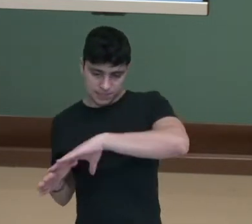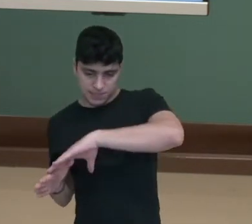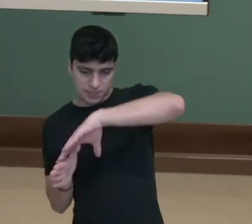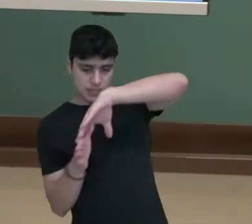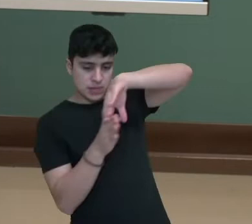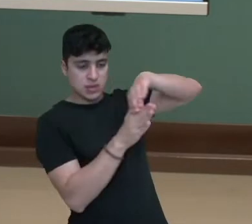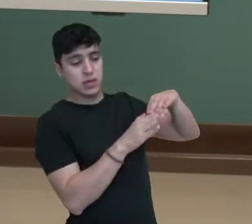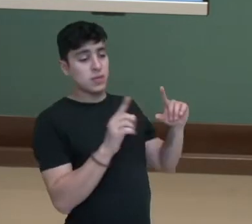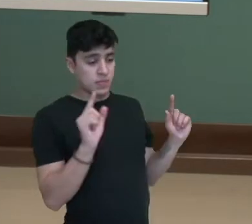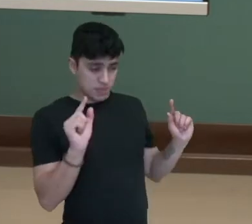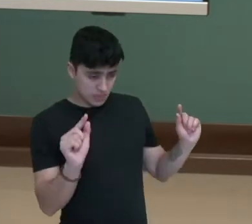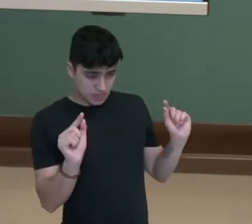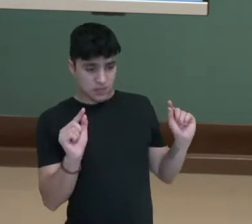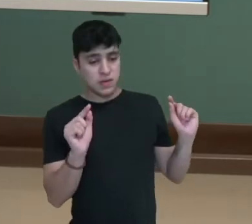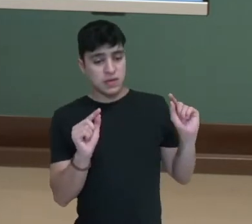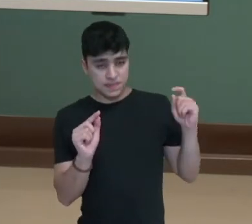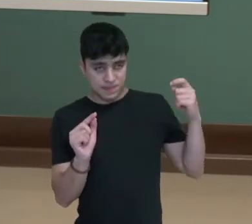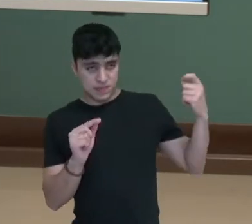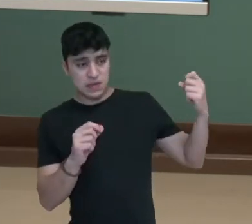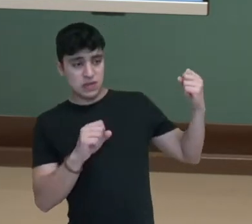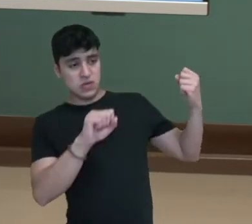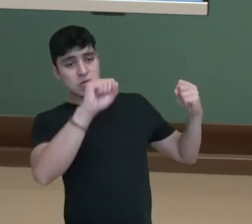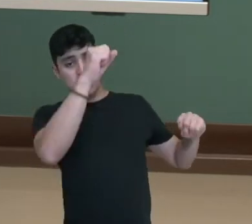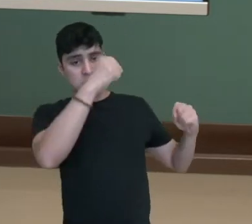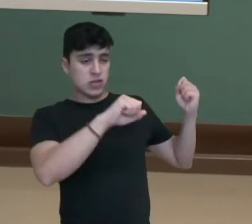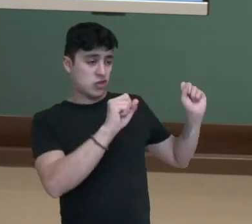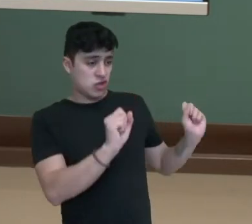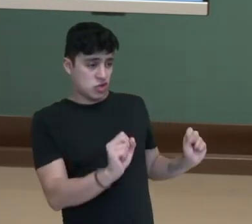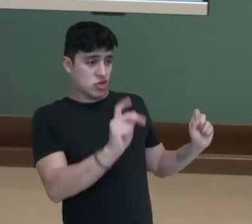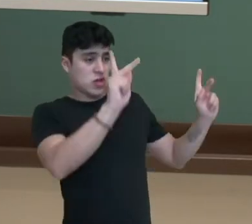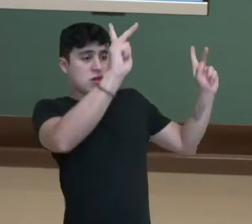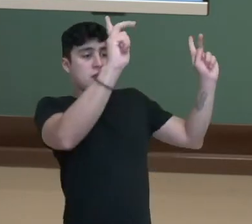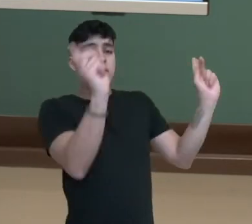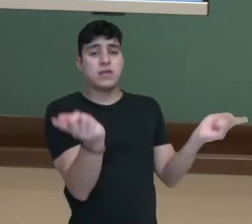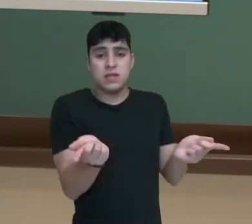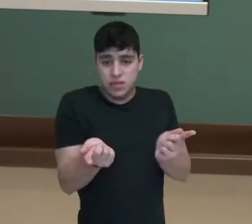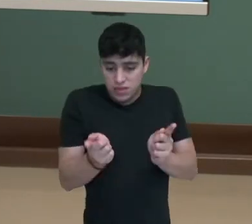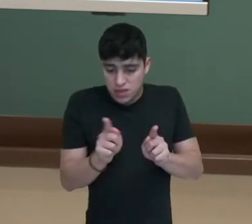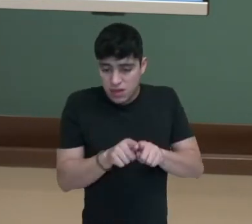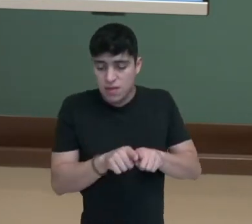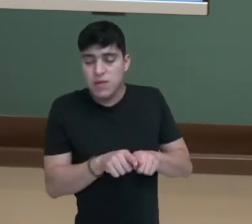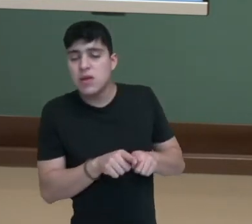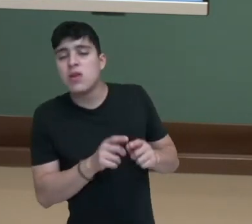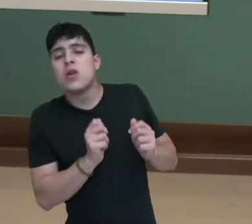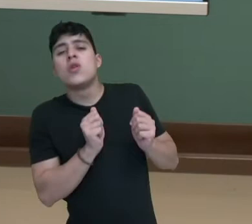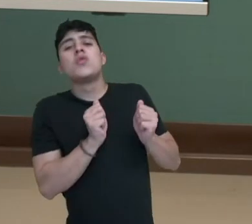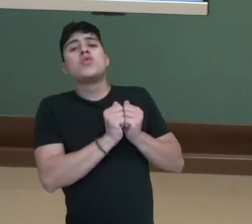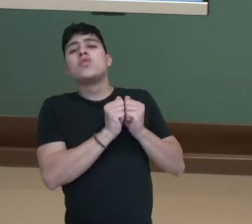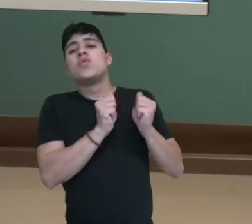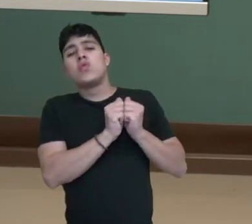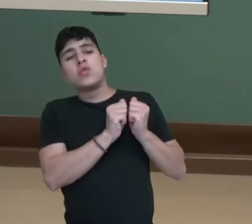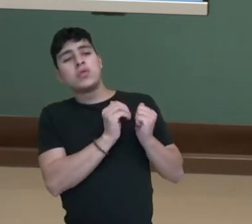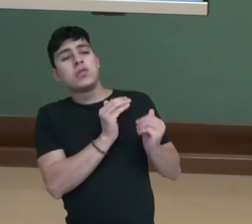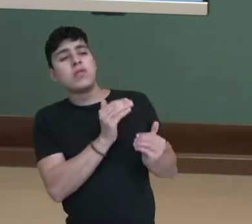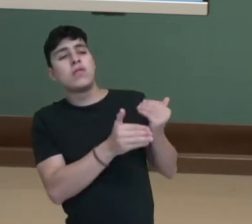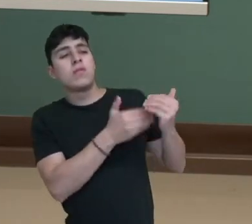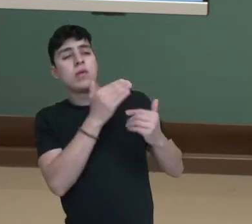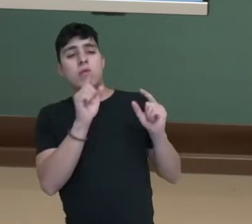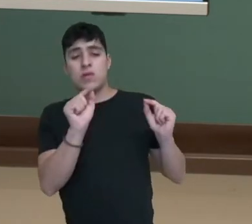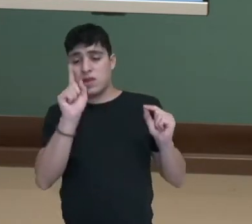chamada da indústria, obviamente começou a haver um movimento paralelo. Esse movimento paralelo foi a